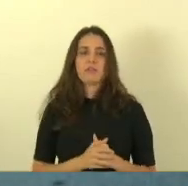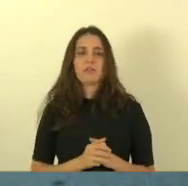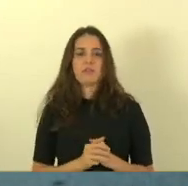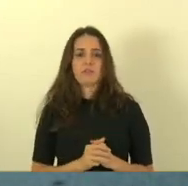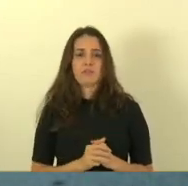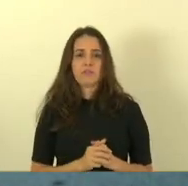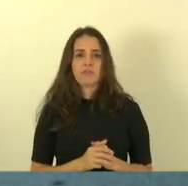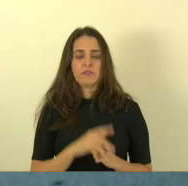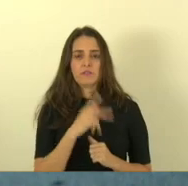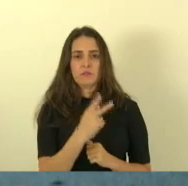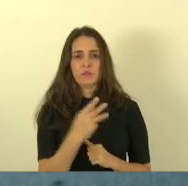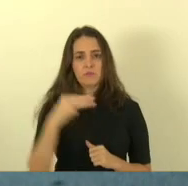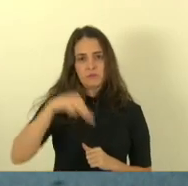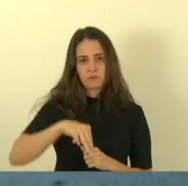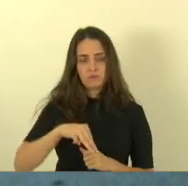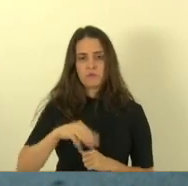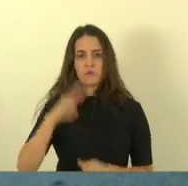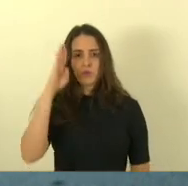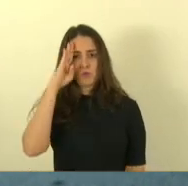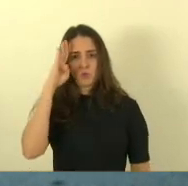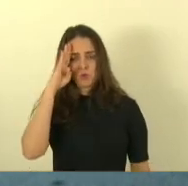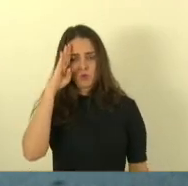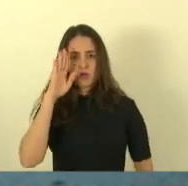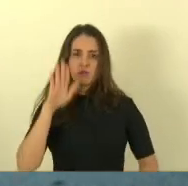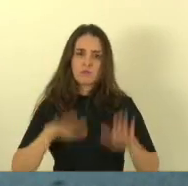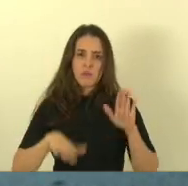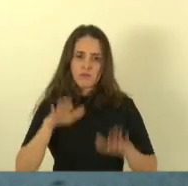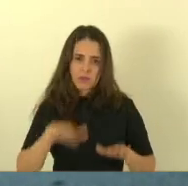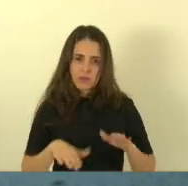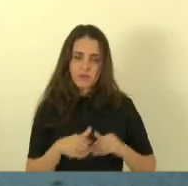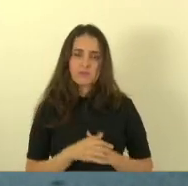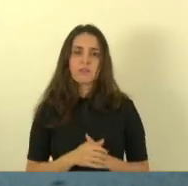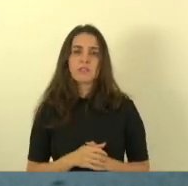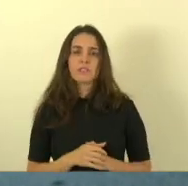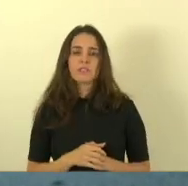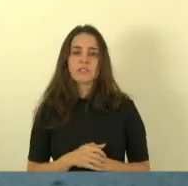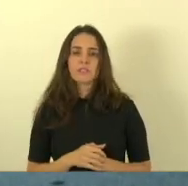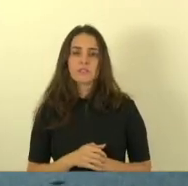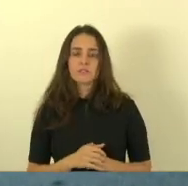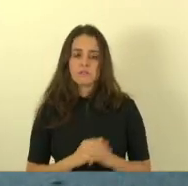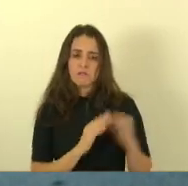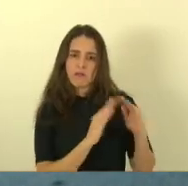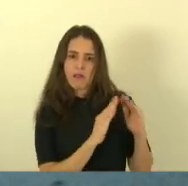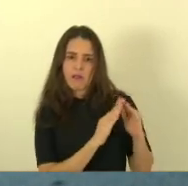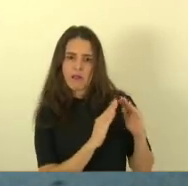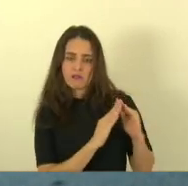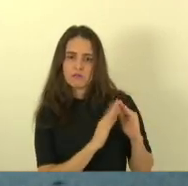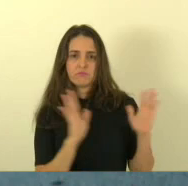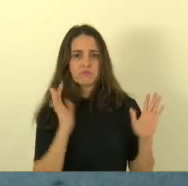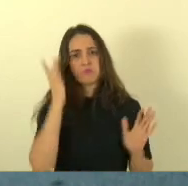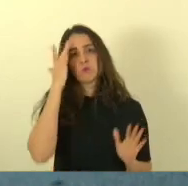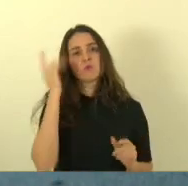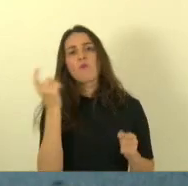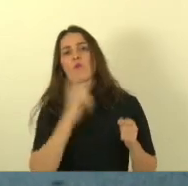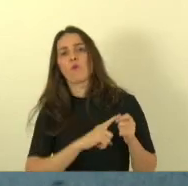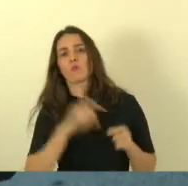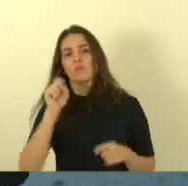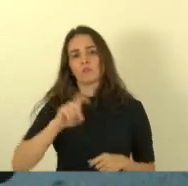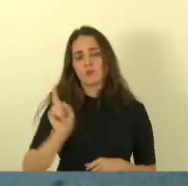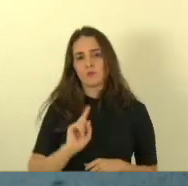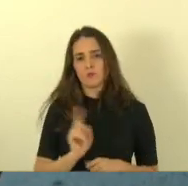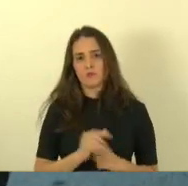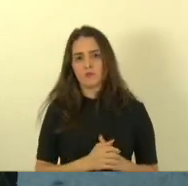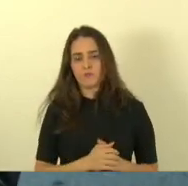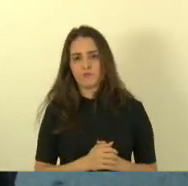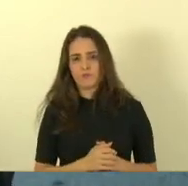militar os nossos soldados muitas das vezes capitão Assunção saem de suas casas sem saber se vai retornar soldado